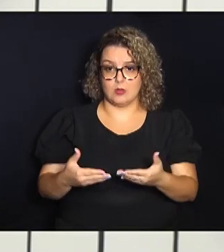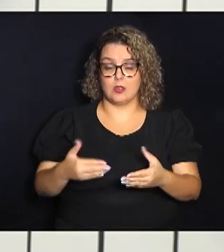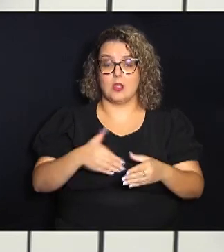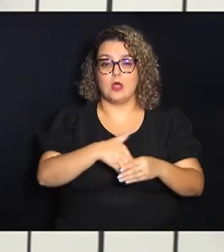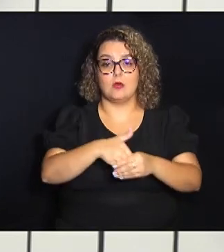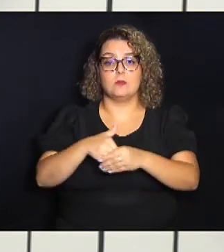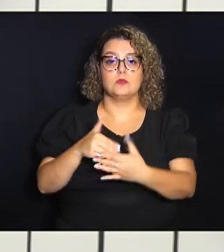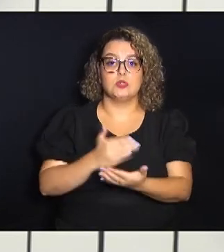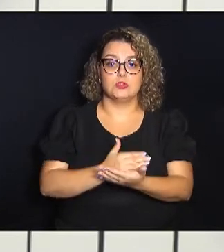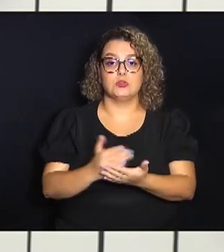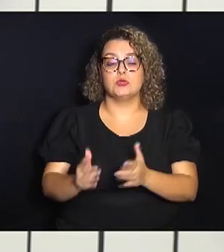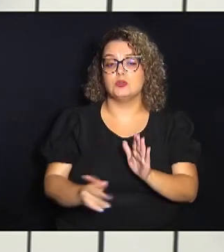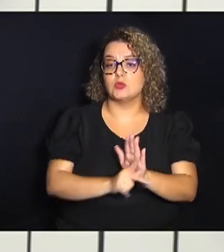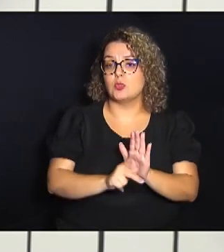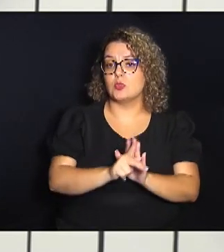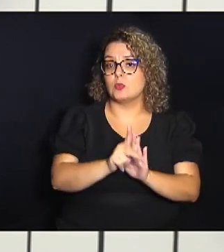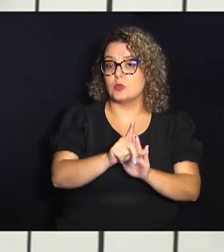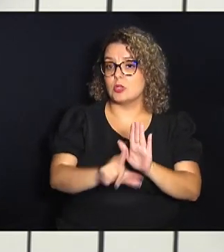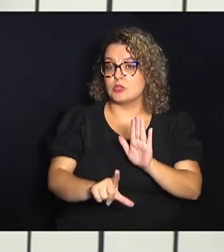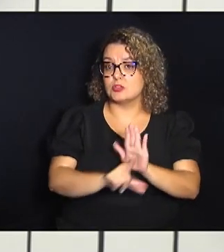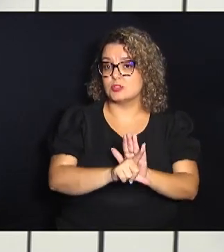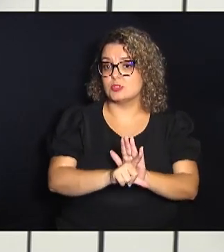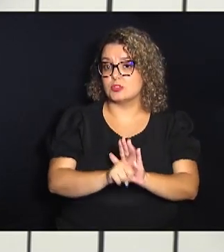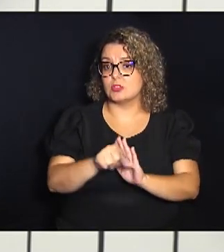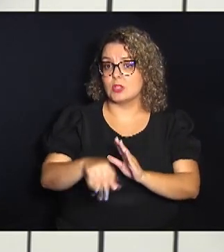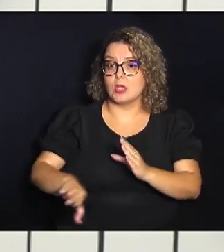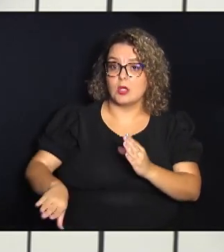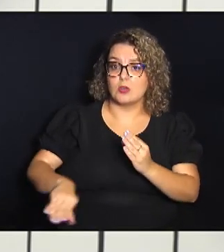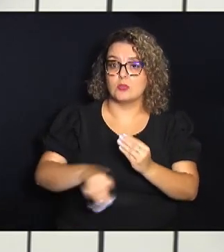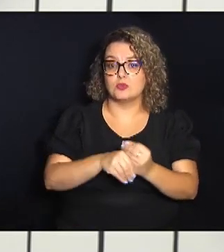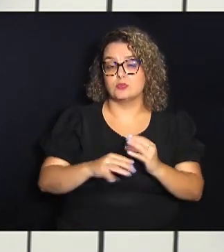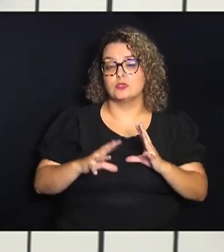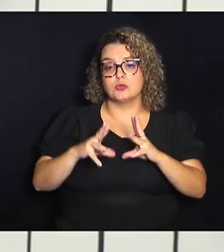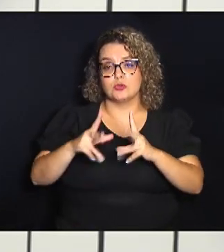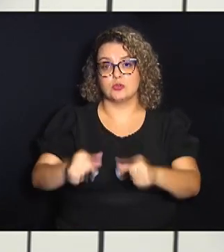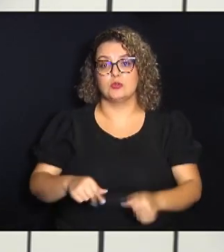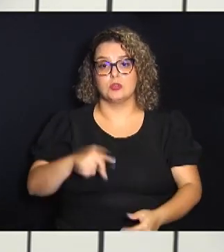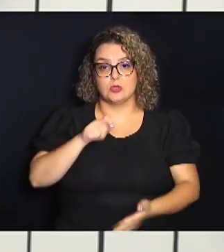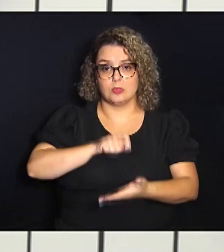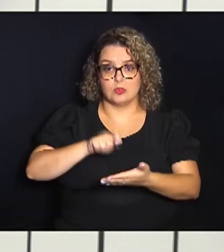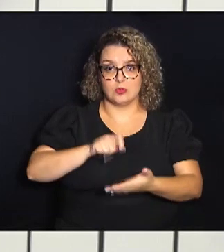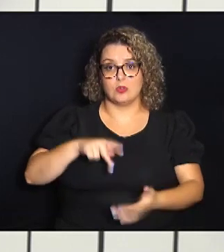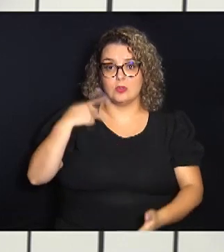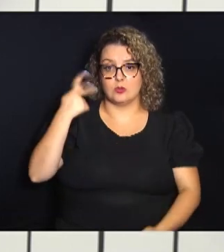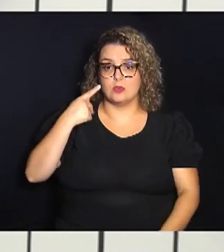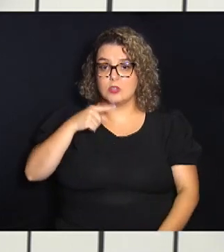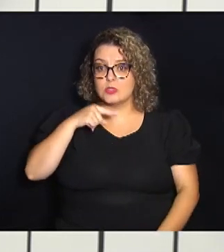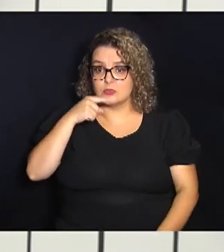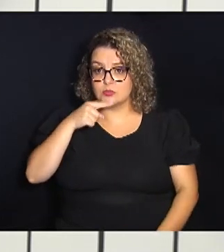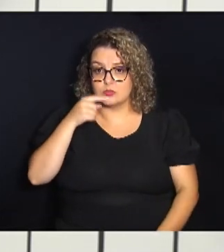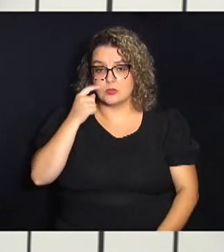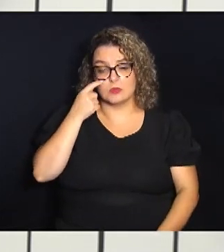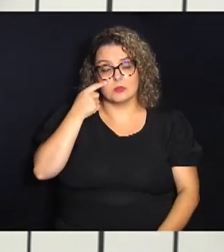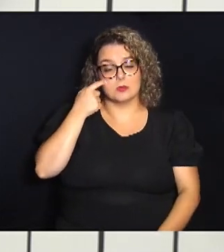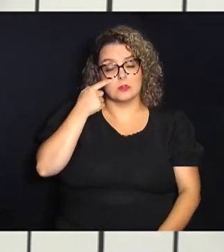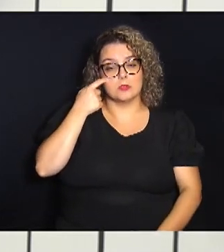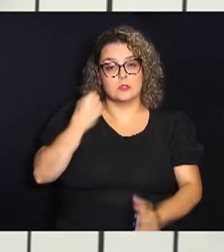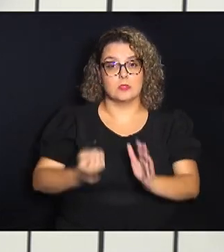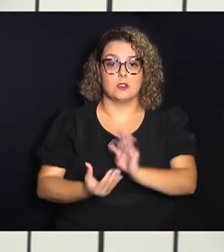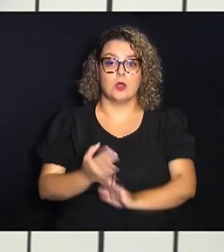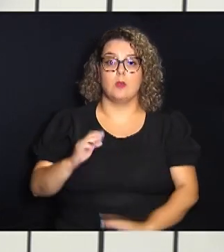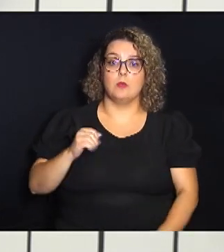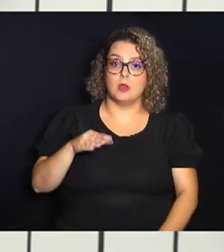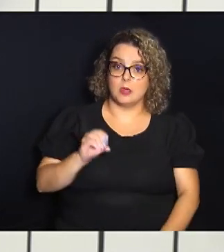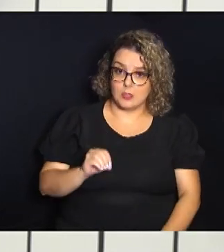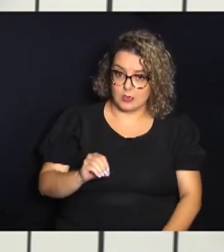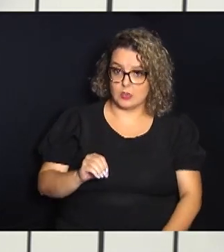inicial um projeto de lei que é um substitutivo total de autoria do vereador Eduardo Magoga, que cria o Banco Municipal de